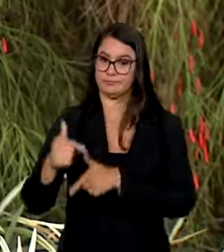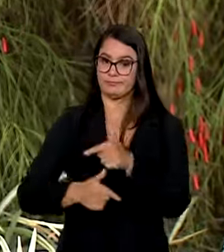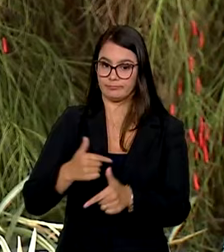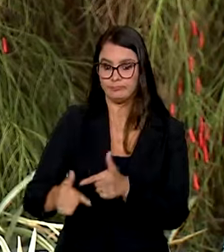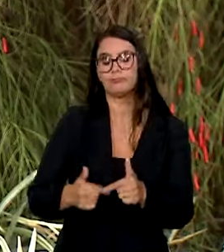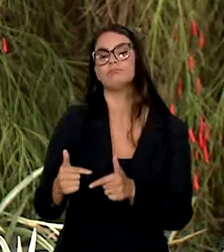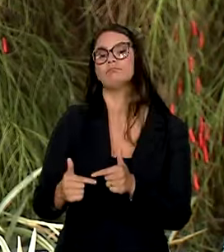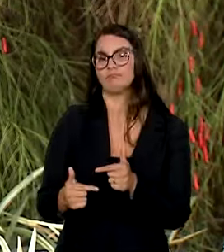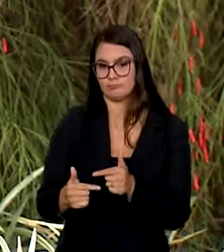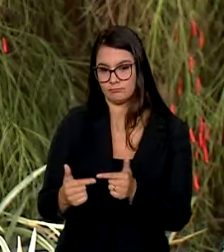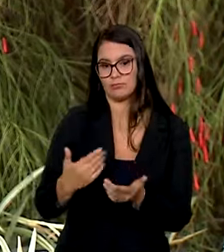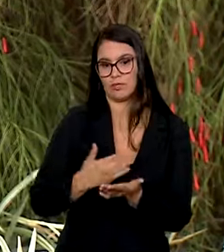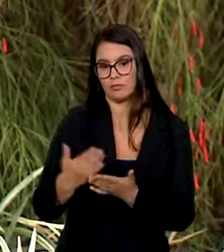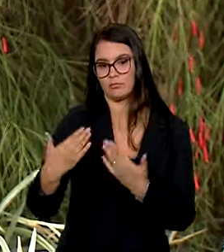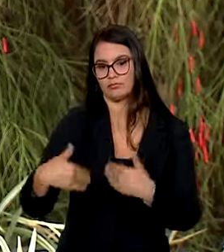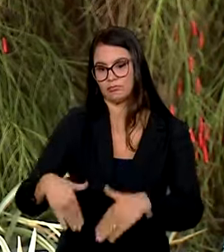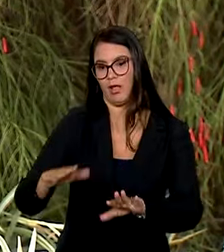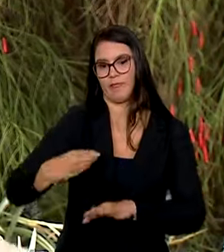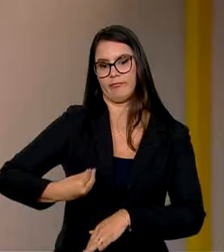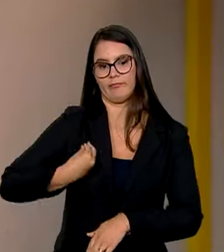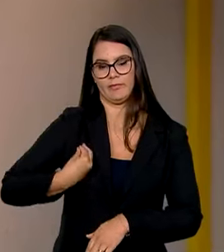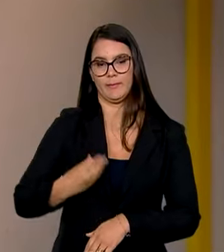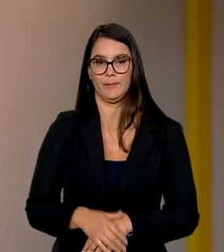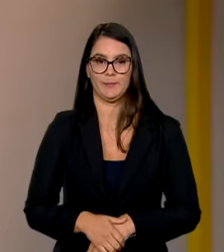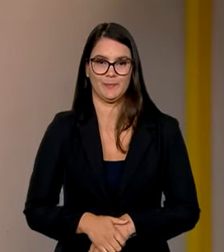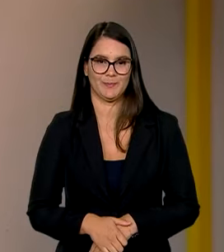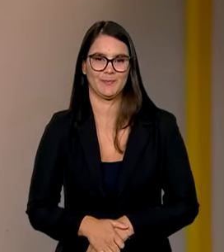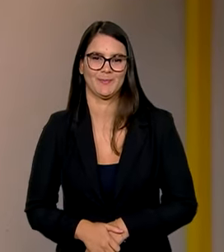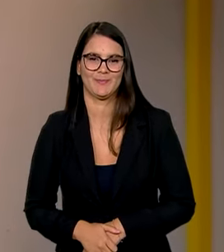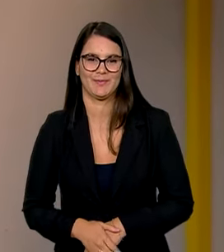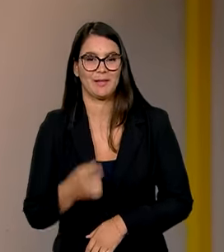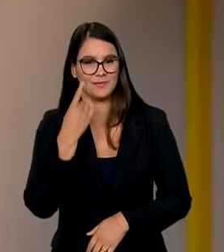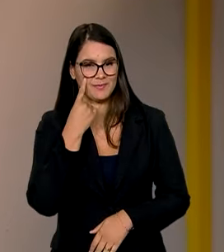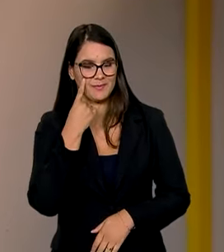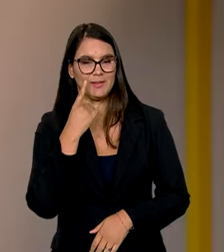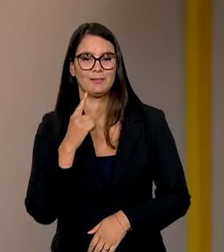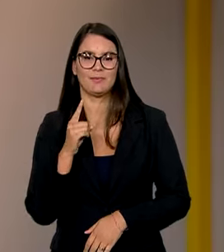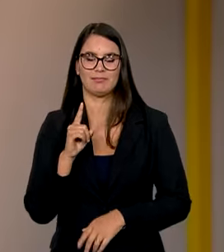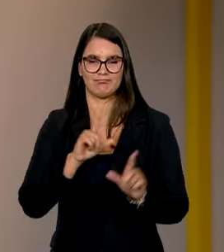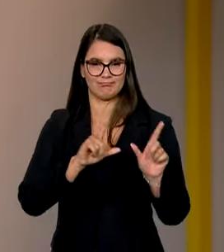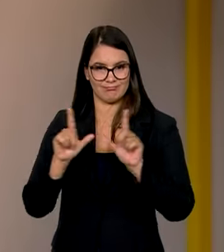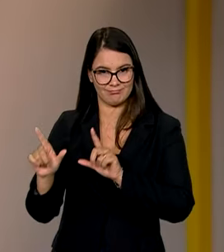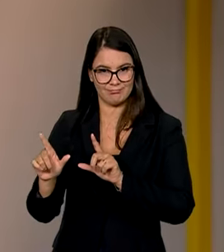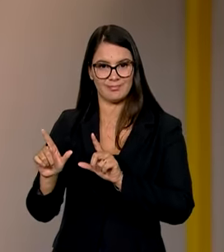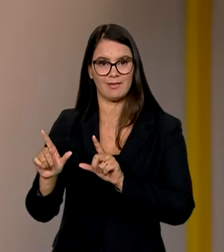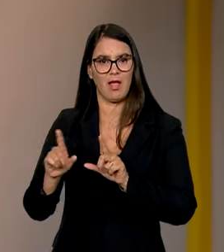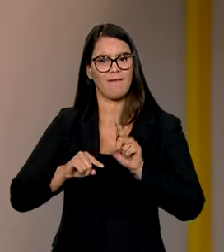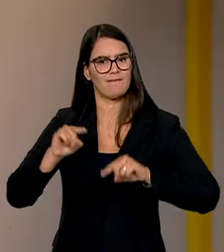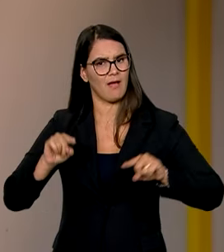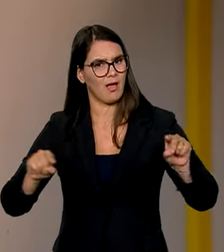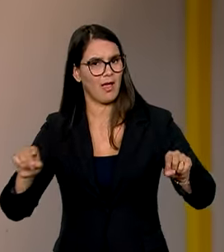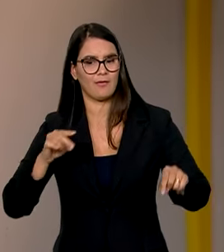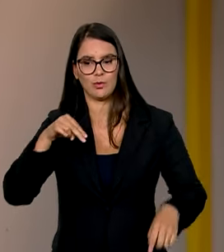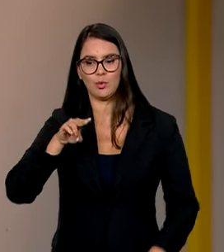E que a gente leve a nossa vida igual a gente está levando. A gente viu aí na reportagem da Cleide Lopes a variável